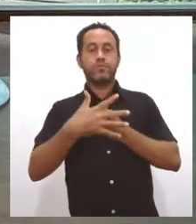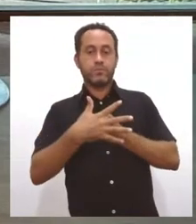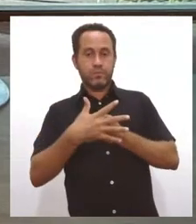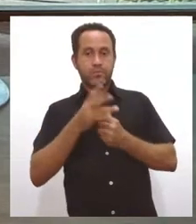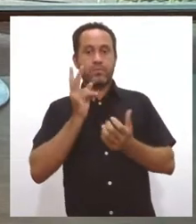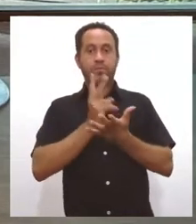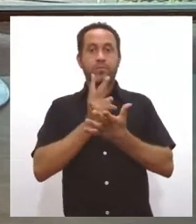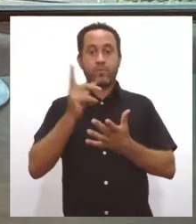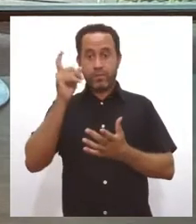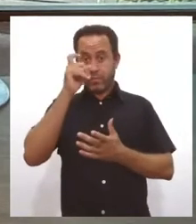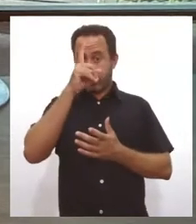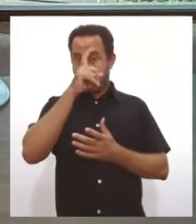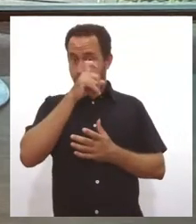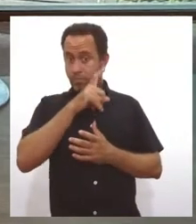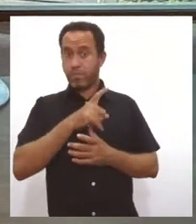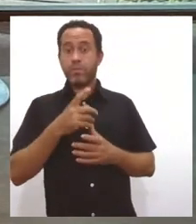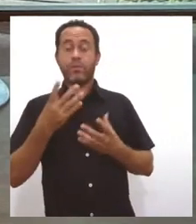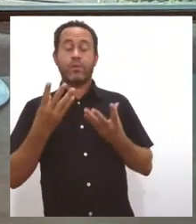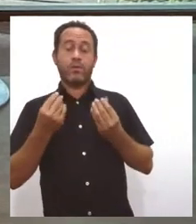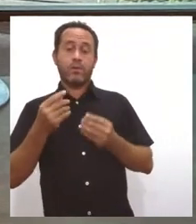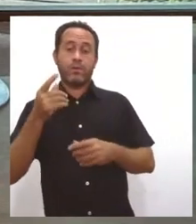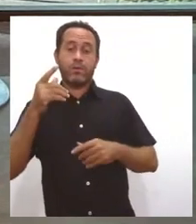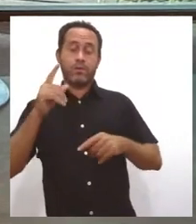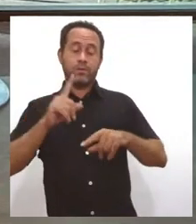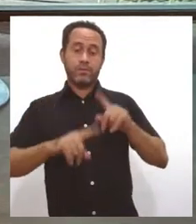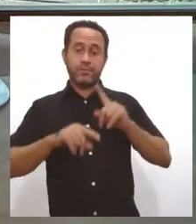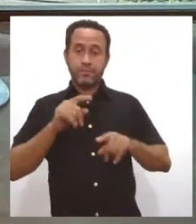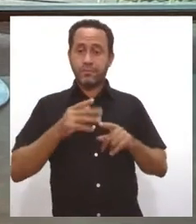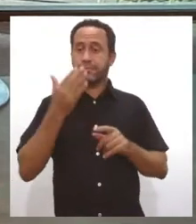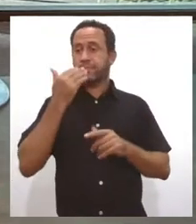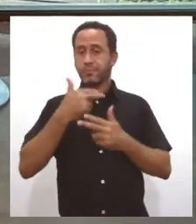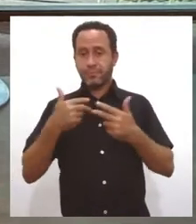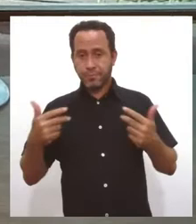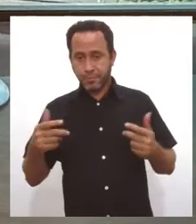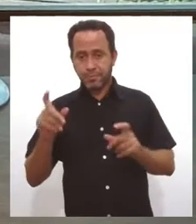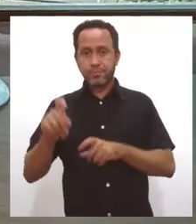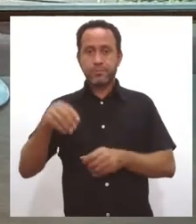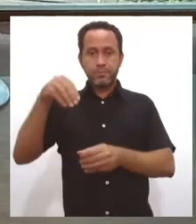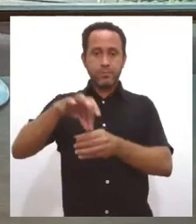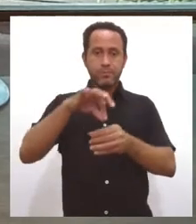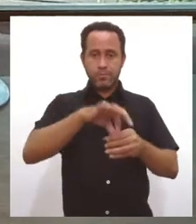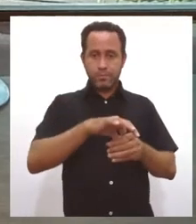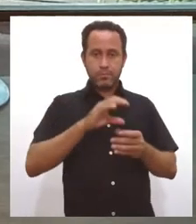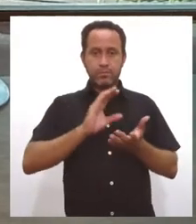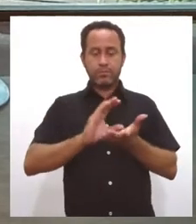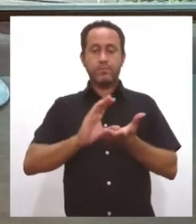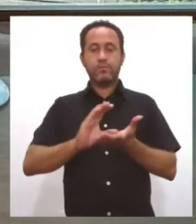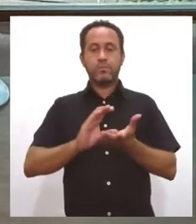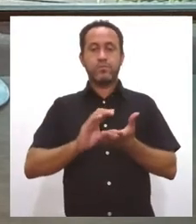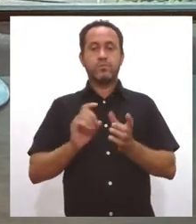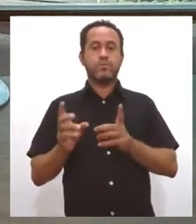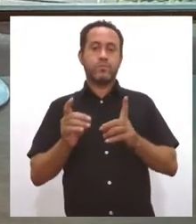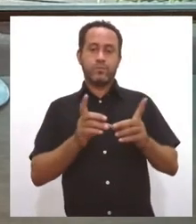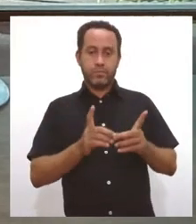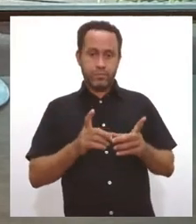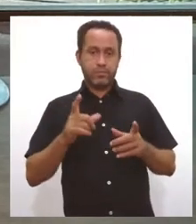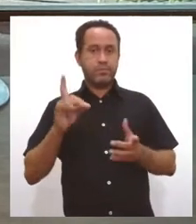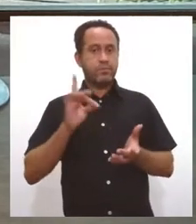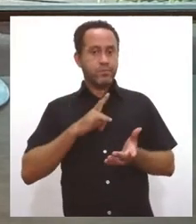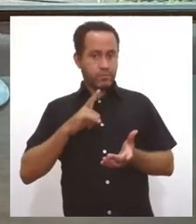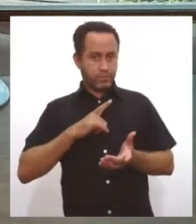dificuldade enorme de produção, de escoamento dessa produção e de recurso, de acesso a recurso, não Sim, sim.